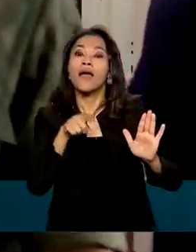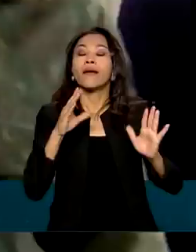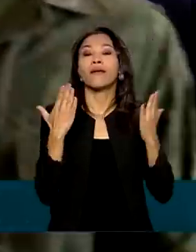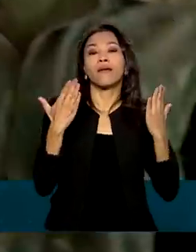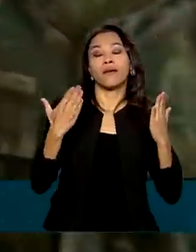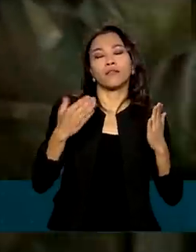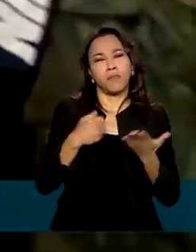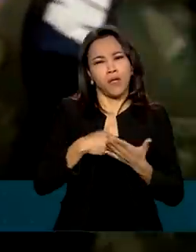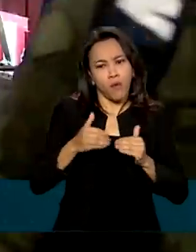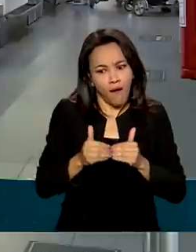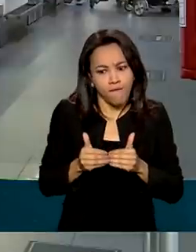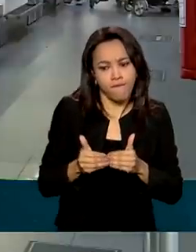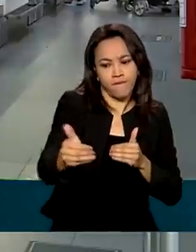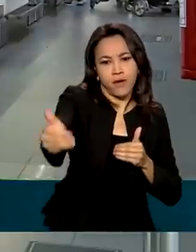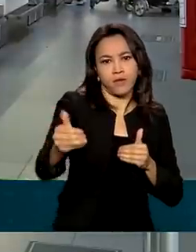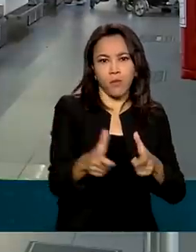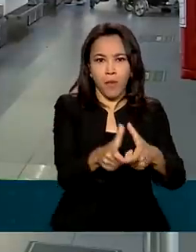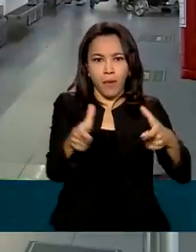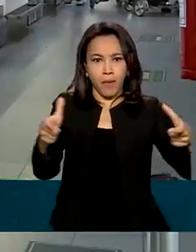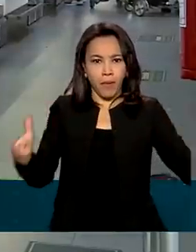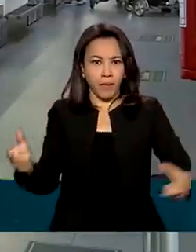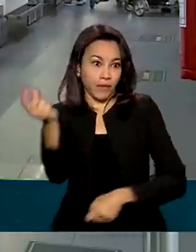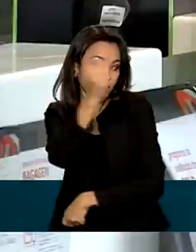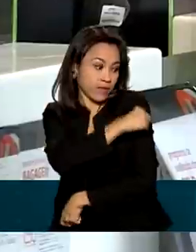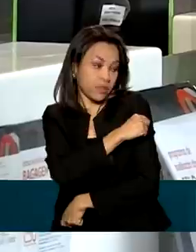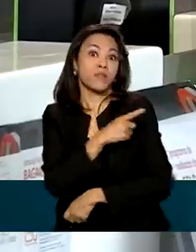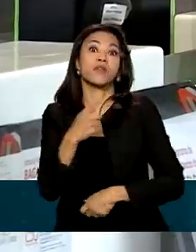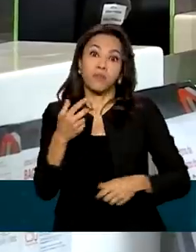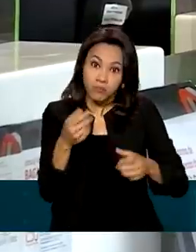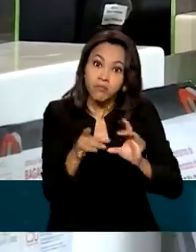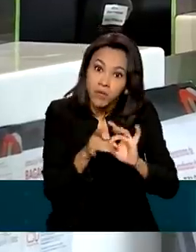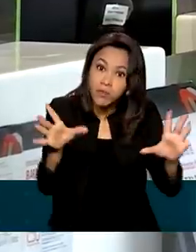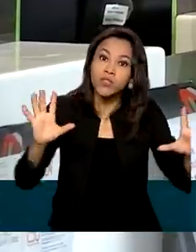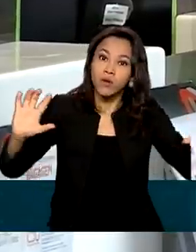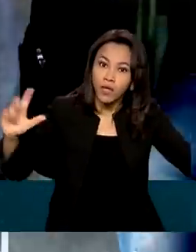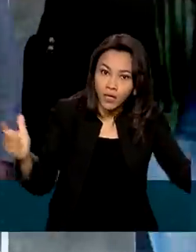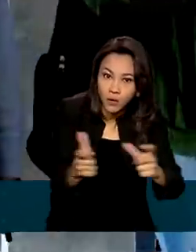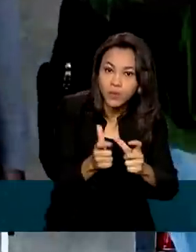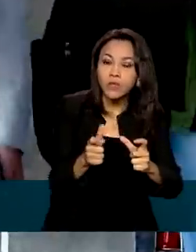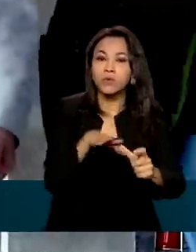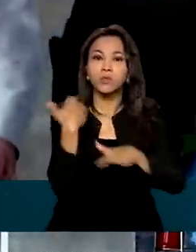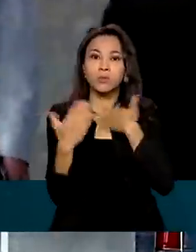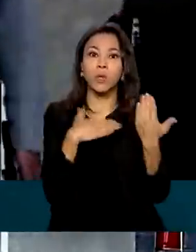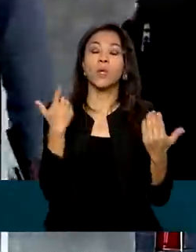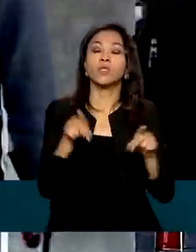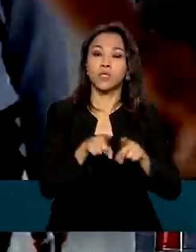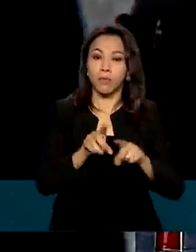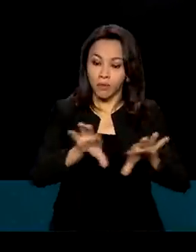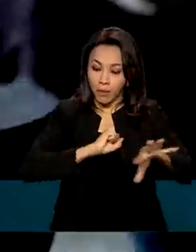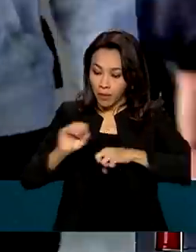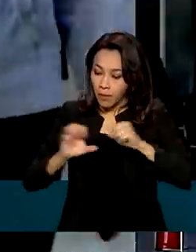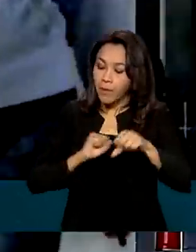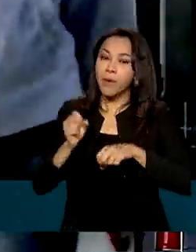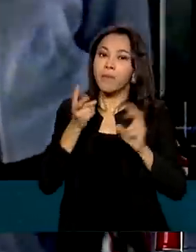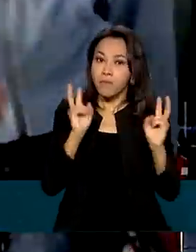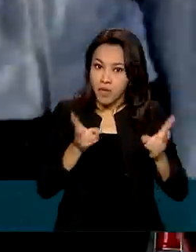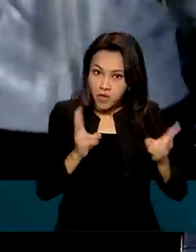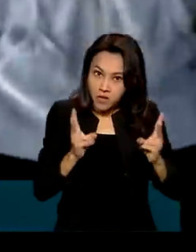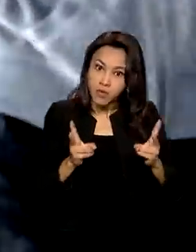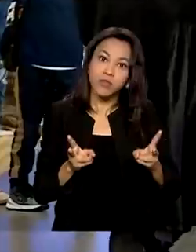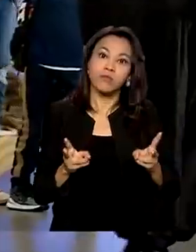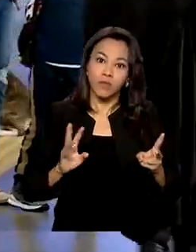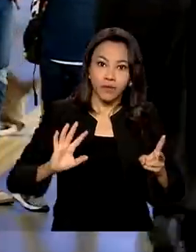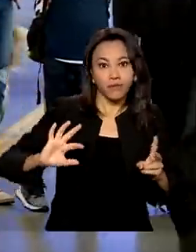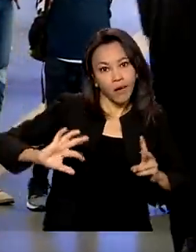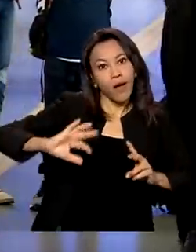vacinas e ao avanço da vacinação no país, que permitiram redução no número de casos e mortes, mesmo com o aparecimento e o avanço de